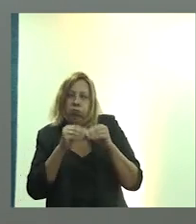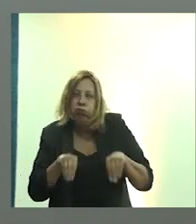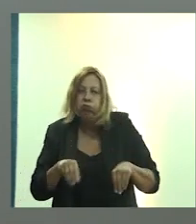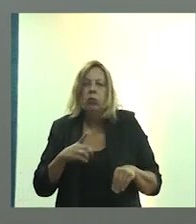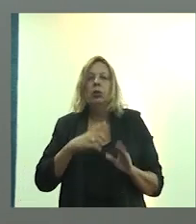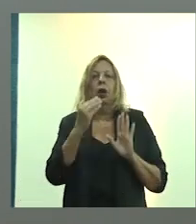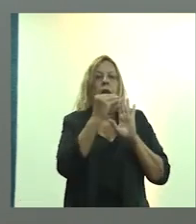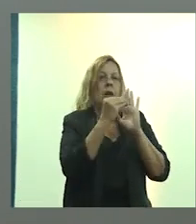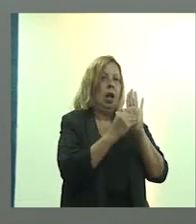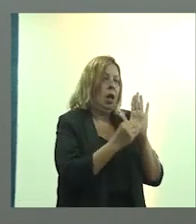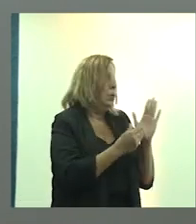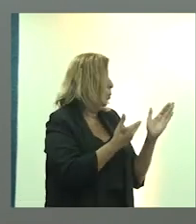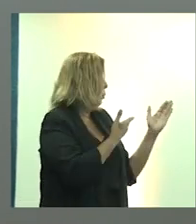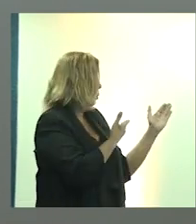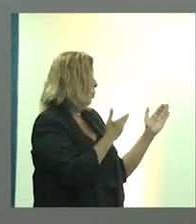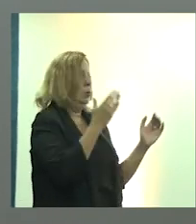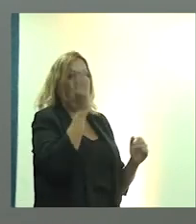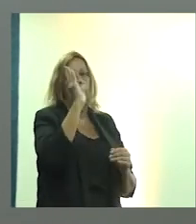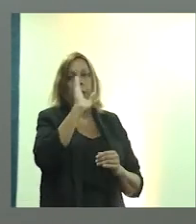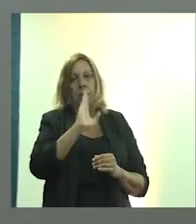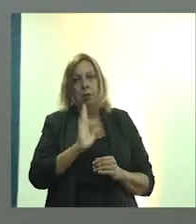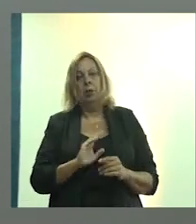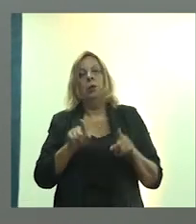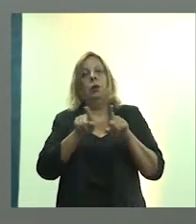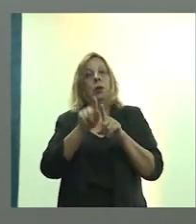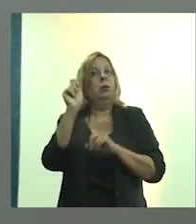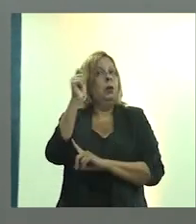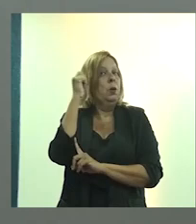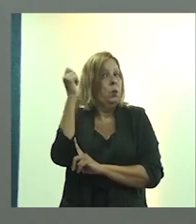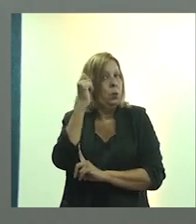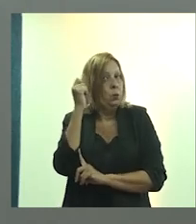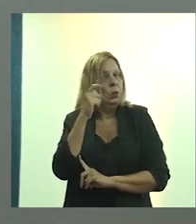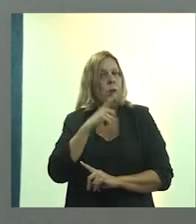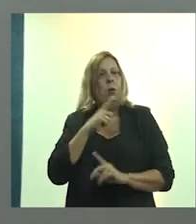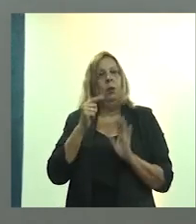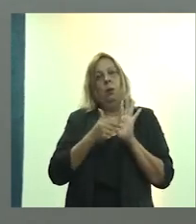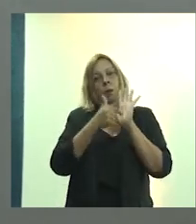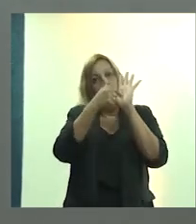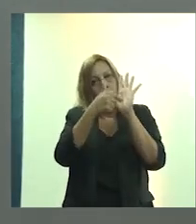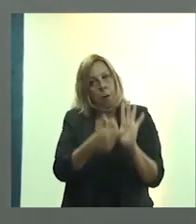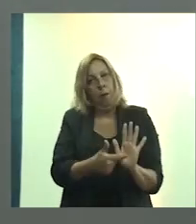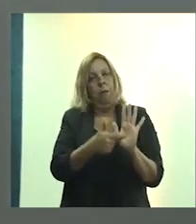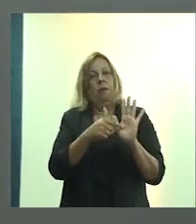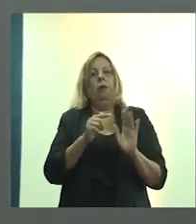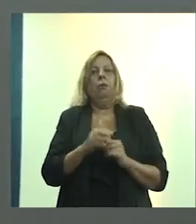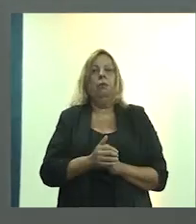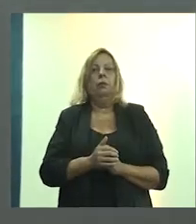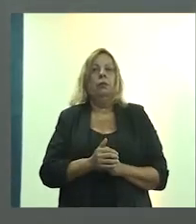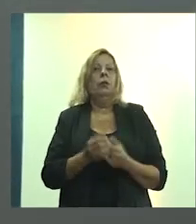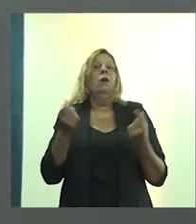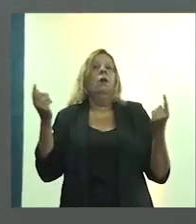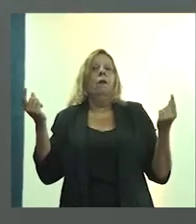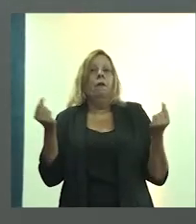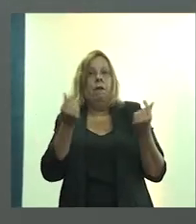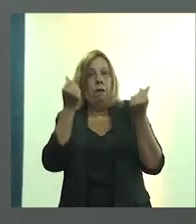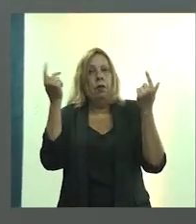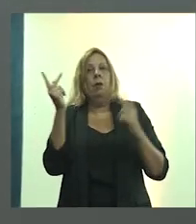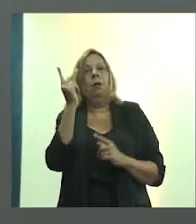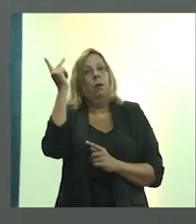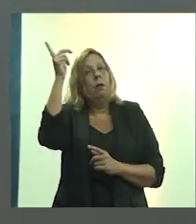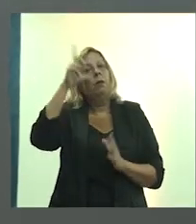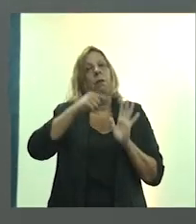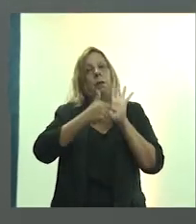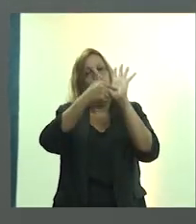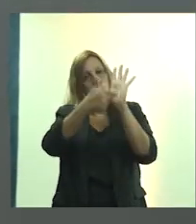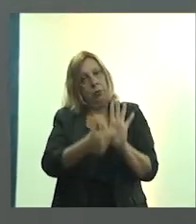dados do Brasil e dados do Rio Grande do Sul, que comprovam aqueles valores, valores percentuais que a gente mostrou